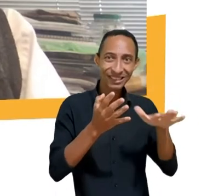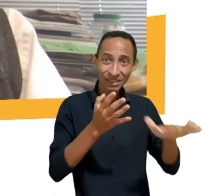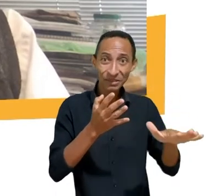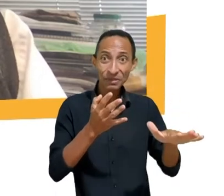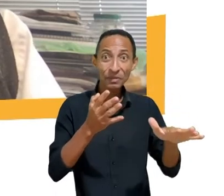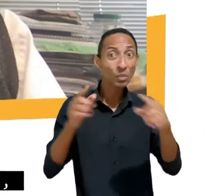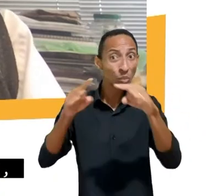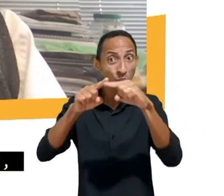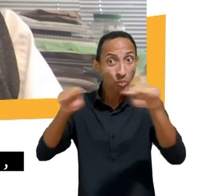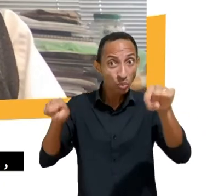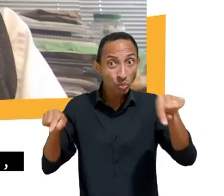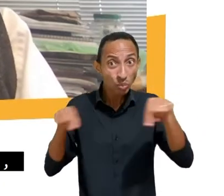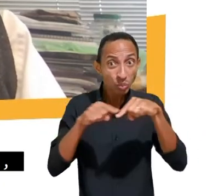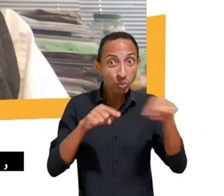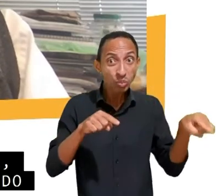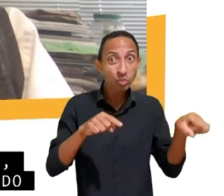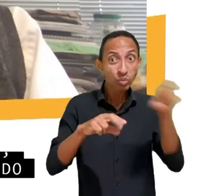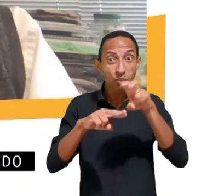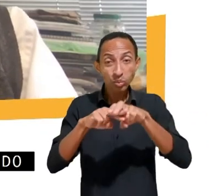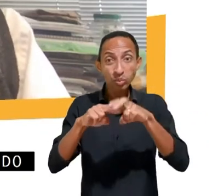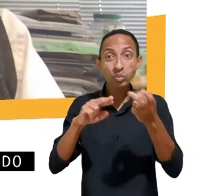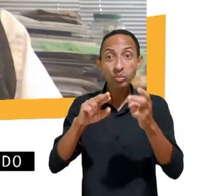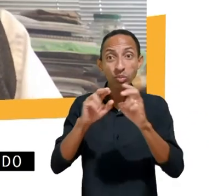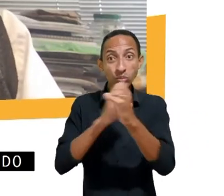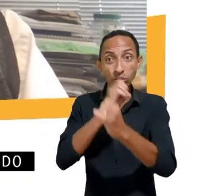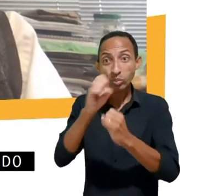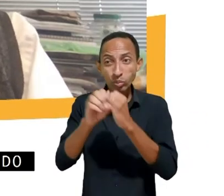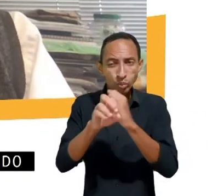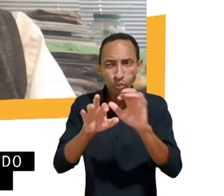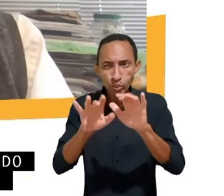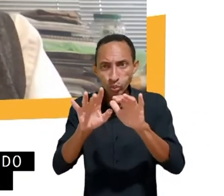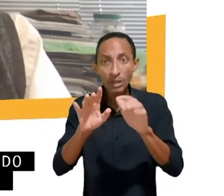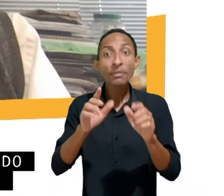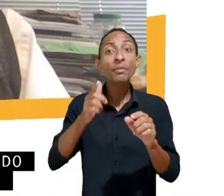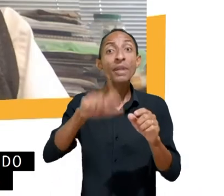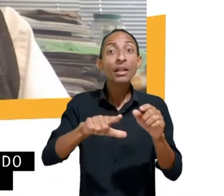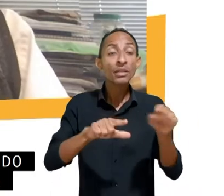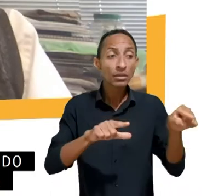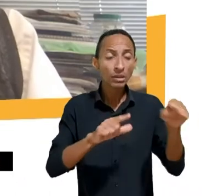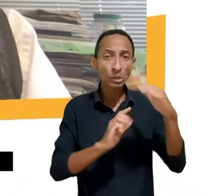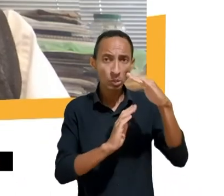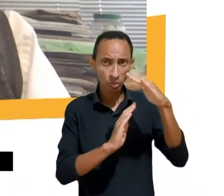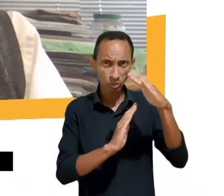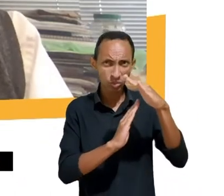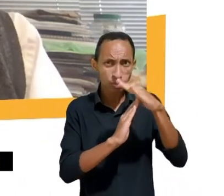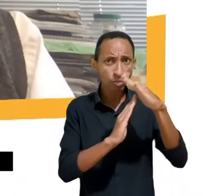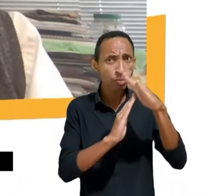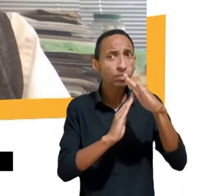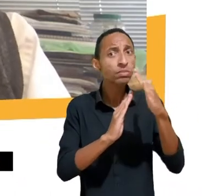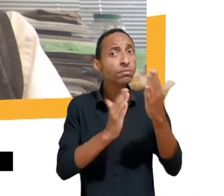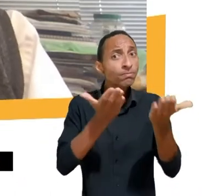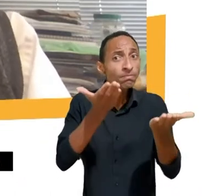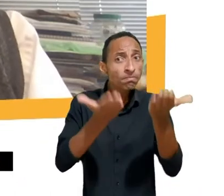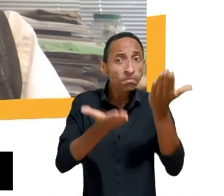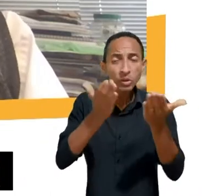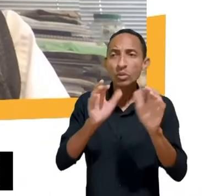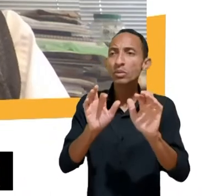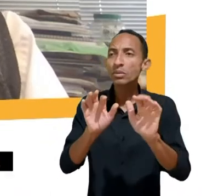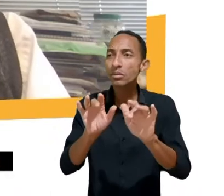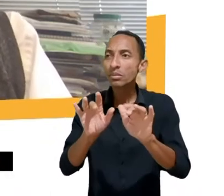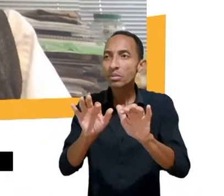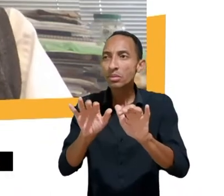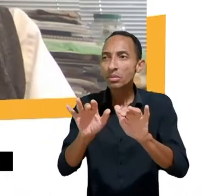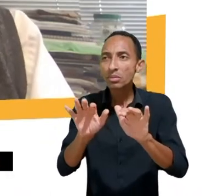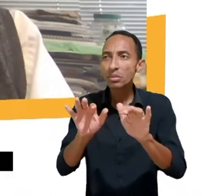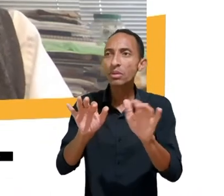na verdade tenha pouca possibilidade de navegação além do que é fornecido especificamente